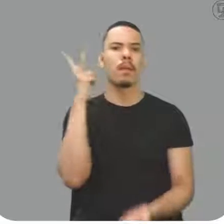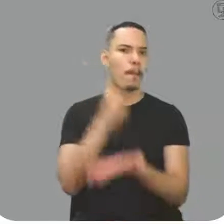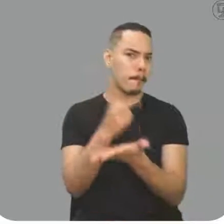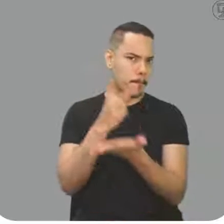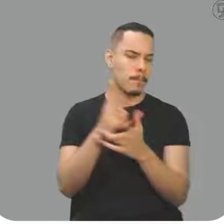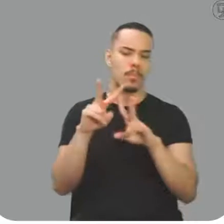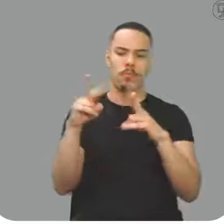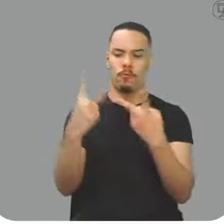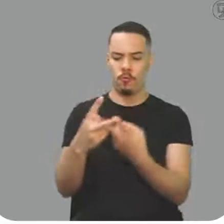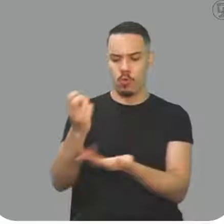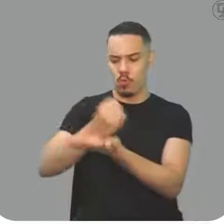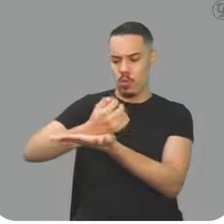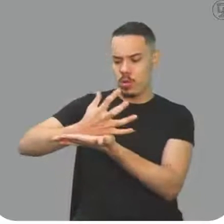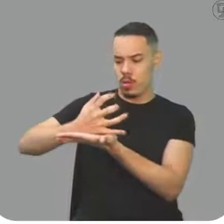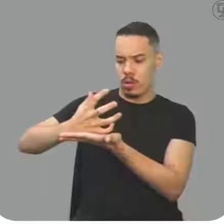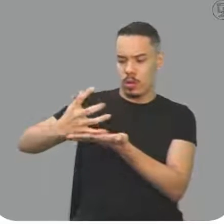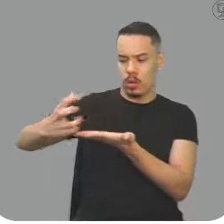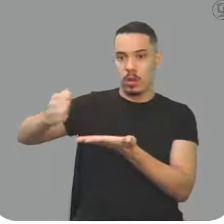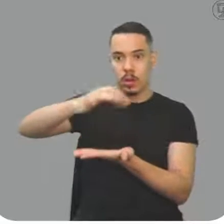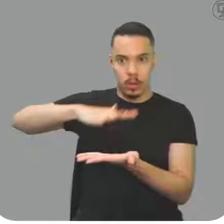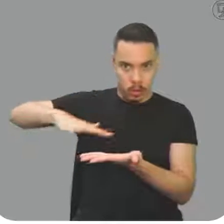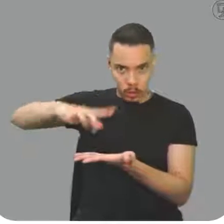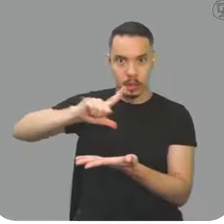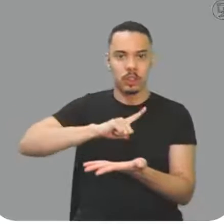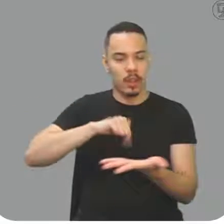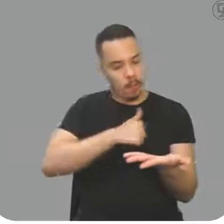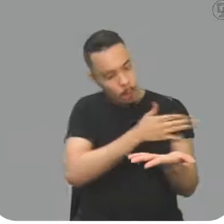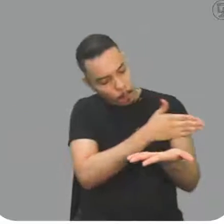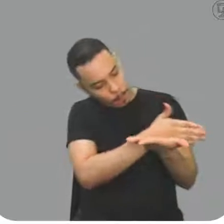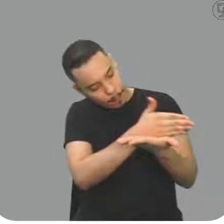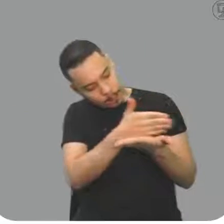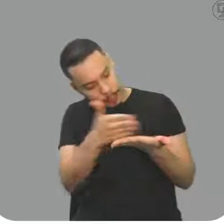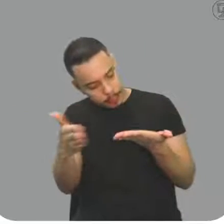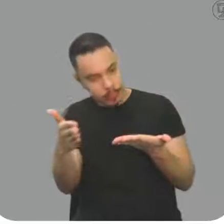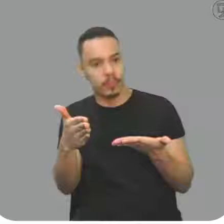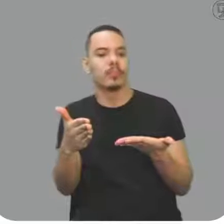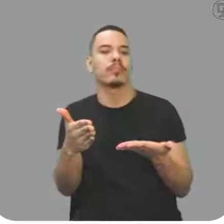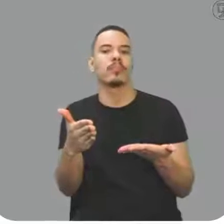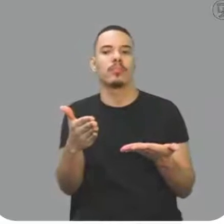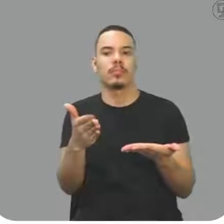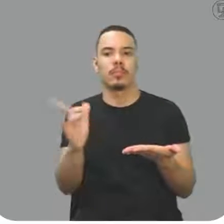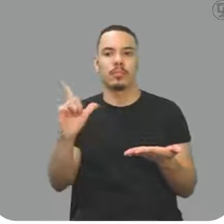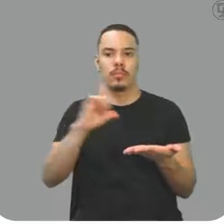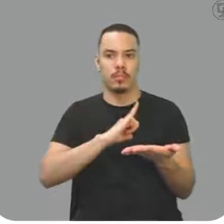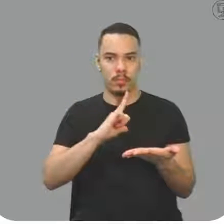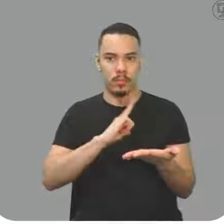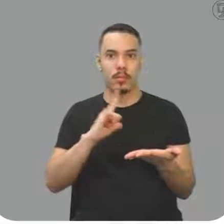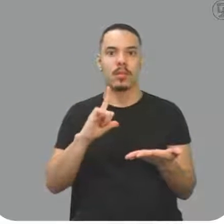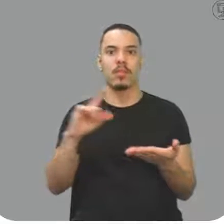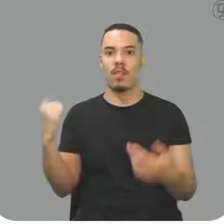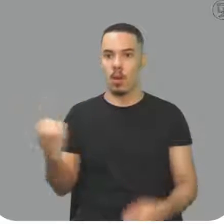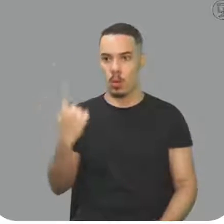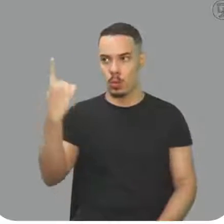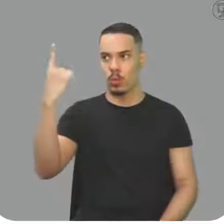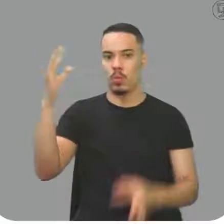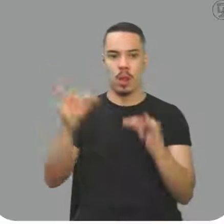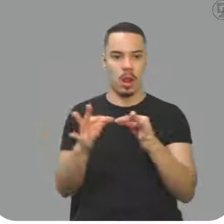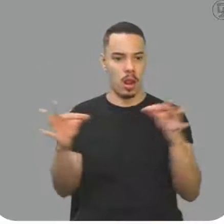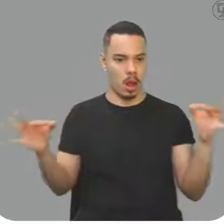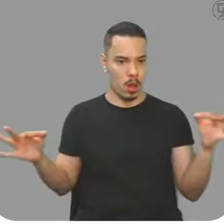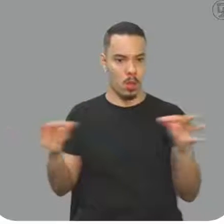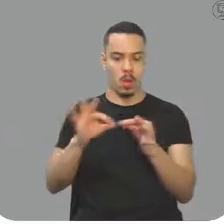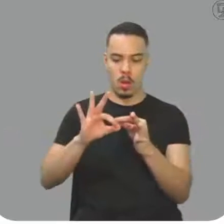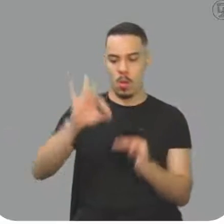volumétrica o volume todo, nós tínhamos um volume inicial, né, tinha altura, largura e